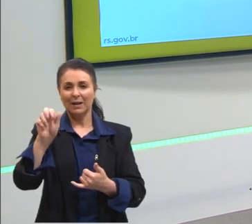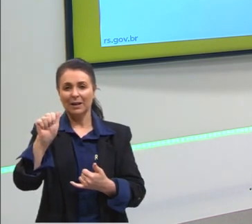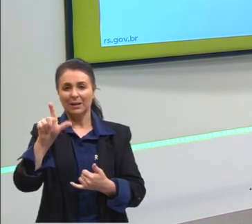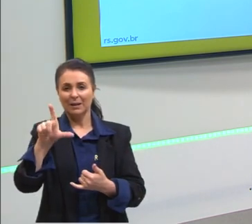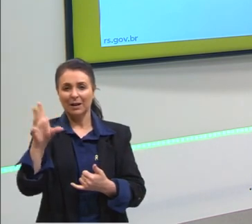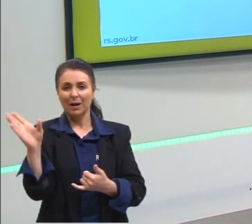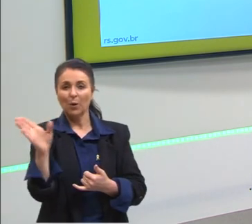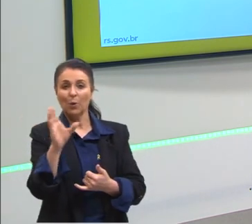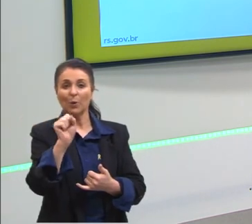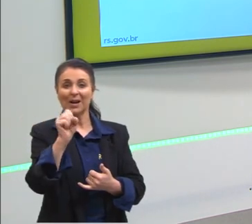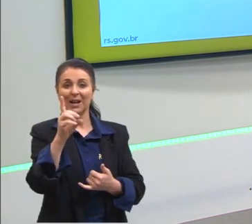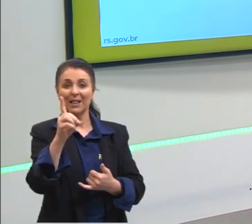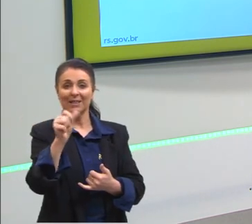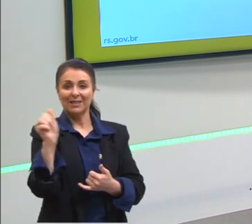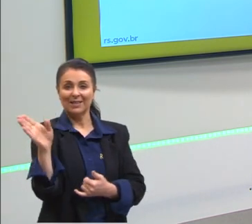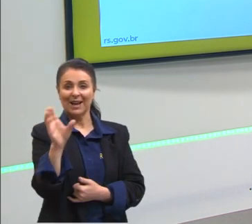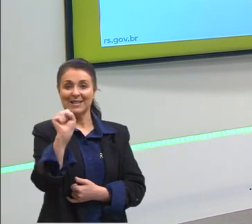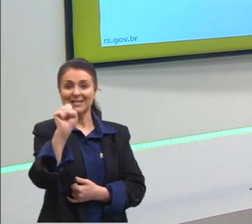gótica.